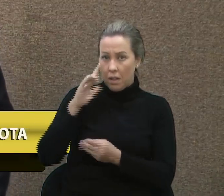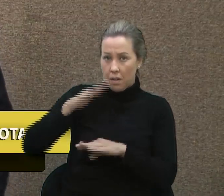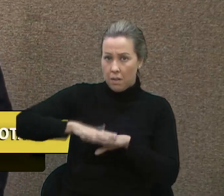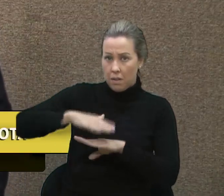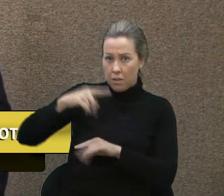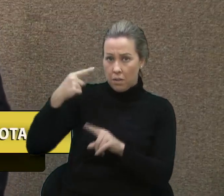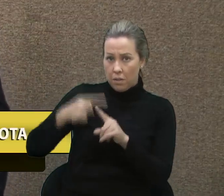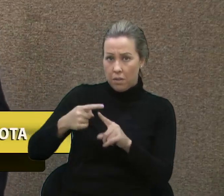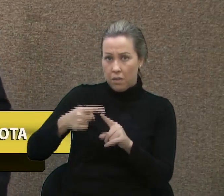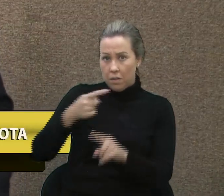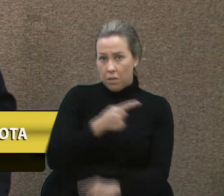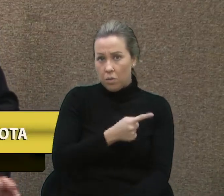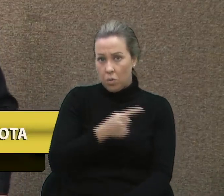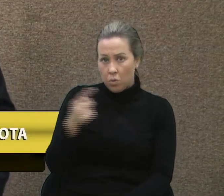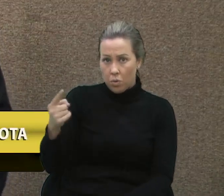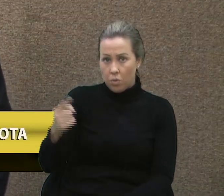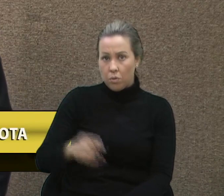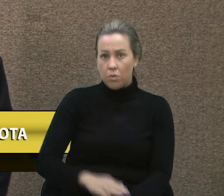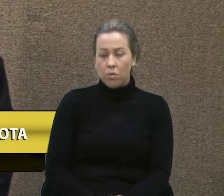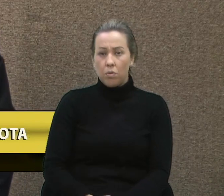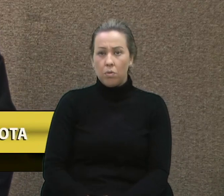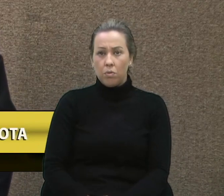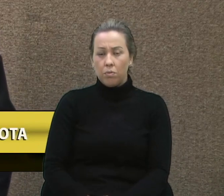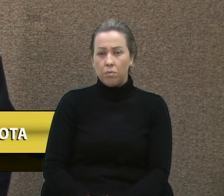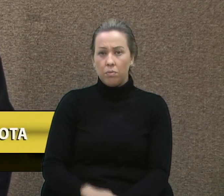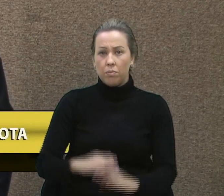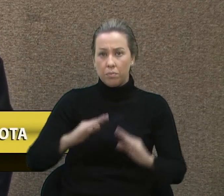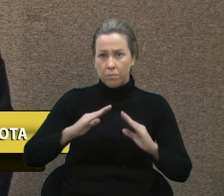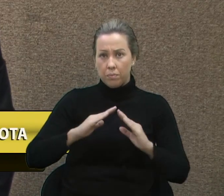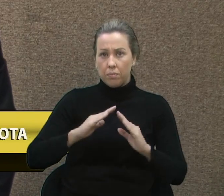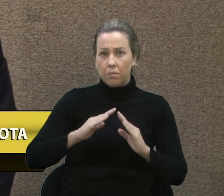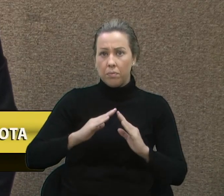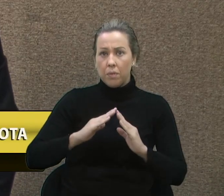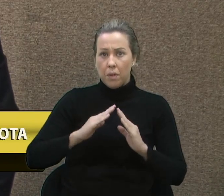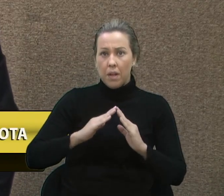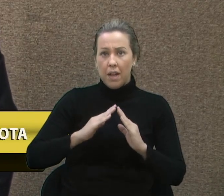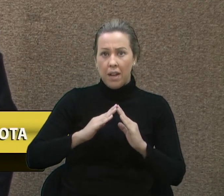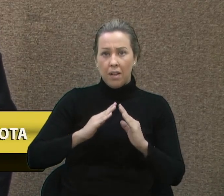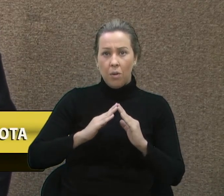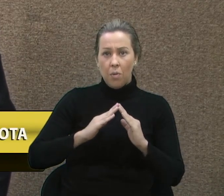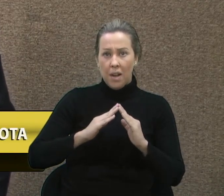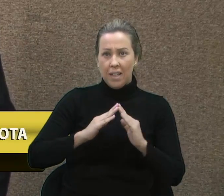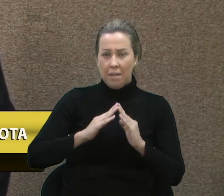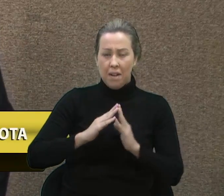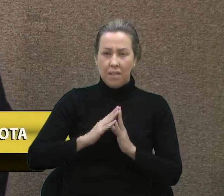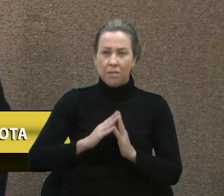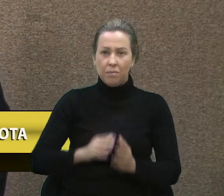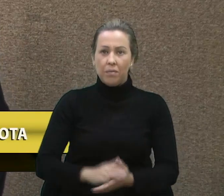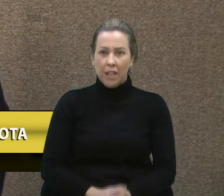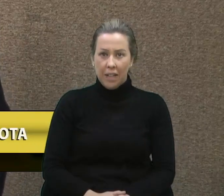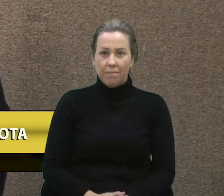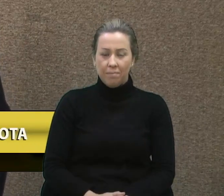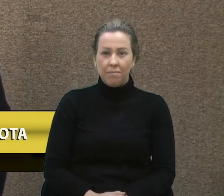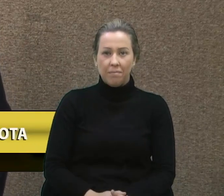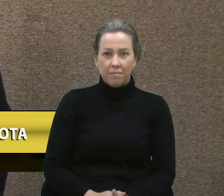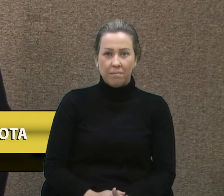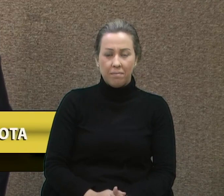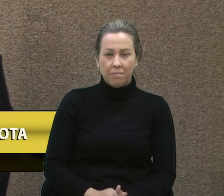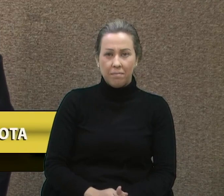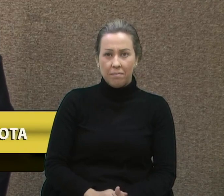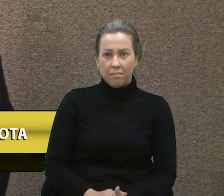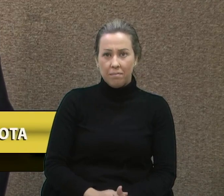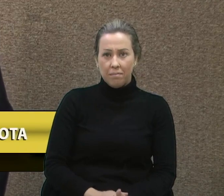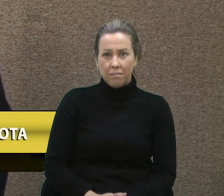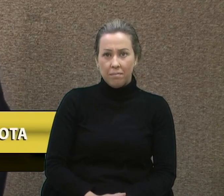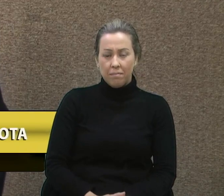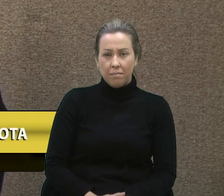vez a todos os que estão nos vendo nesse momento em casa, que apesar das minhas súplicas no outro